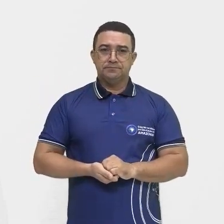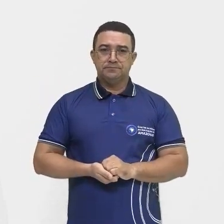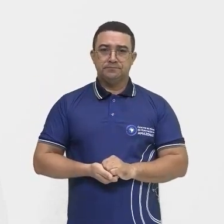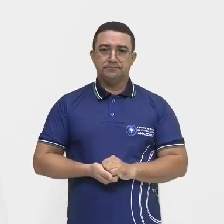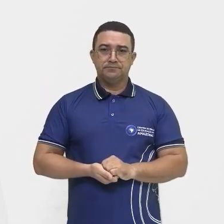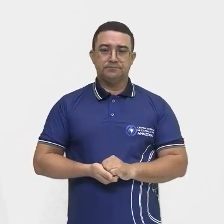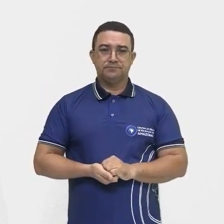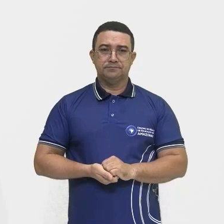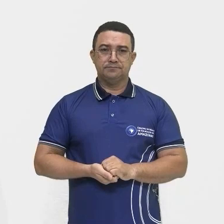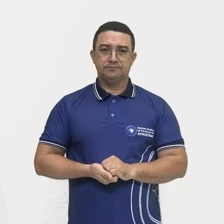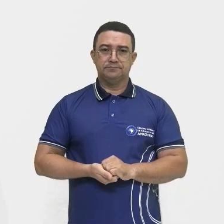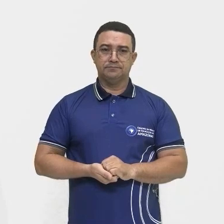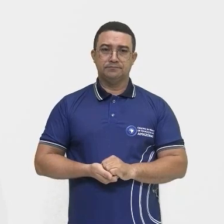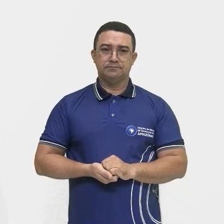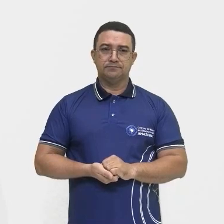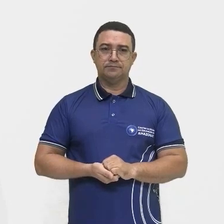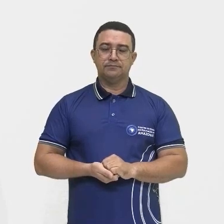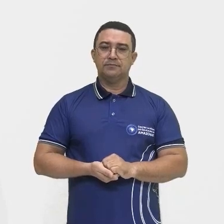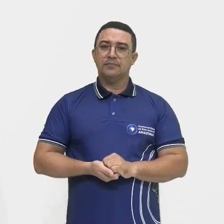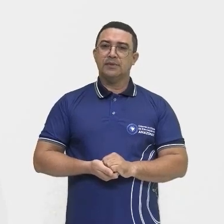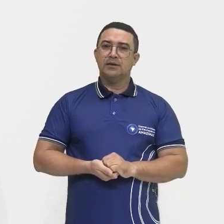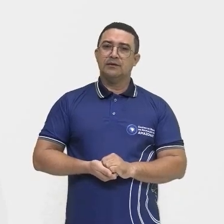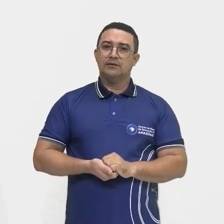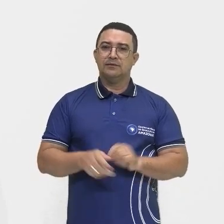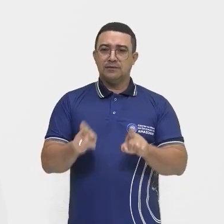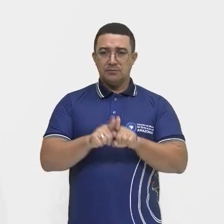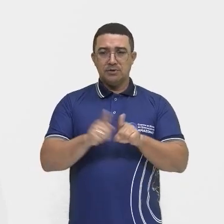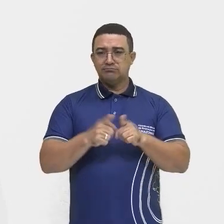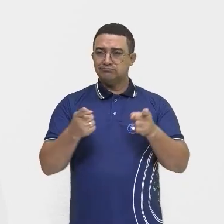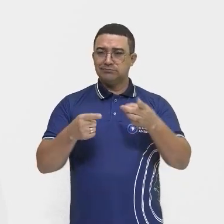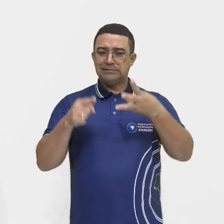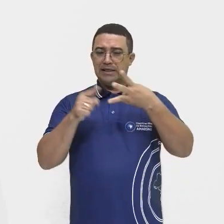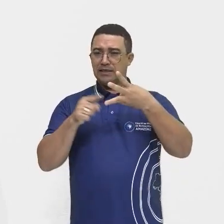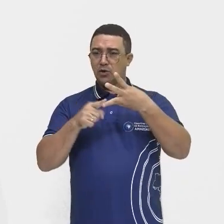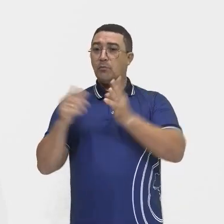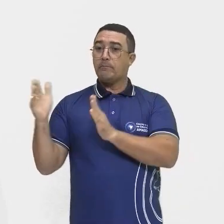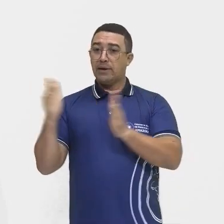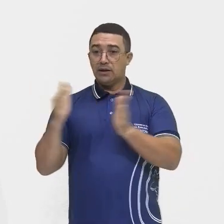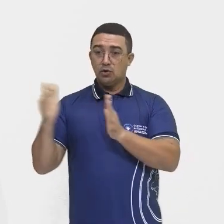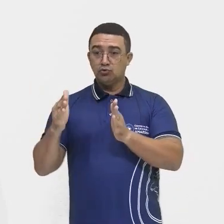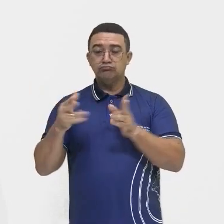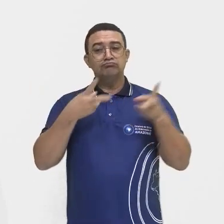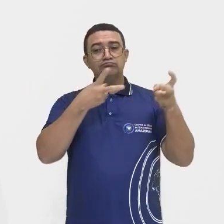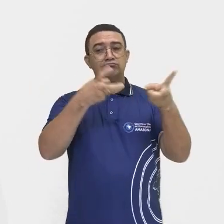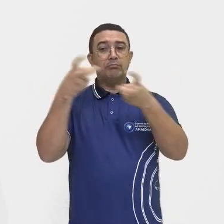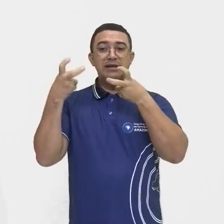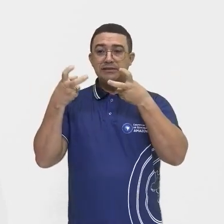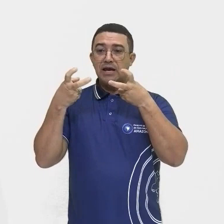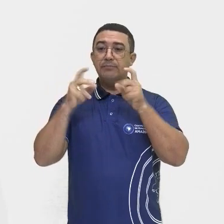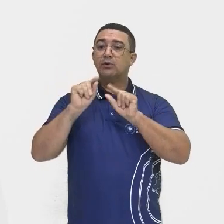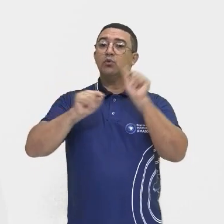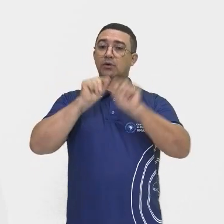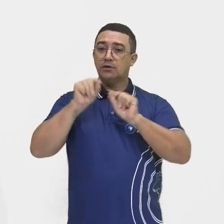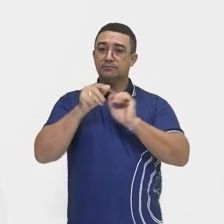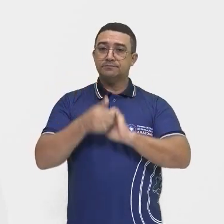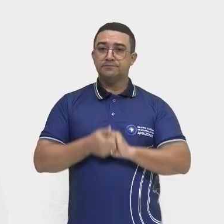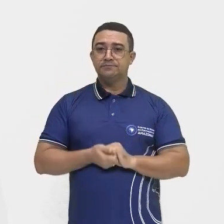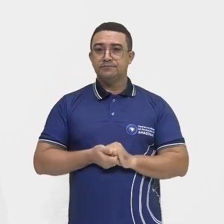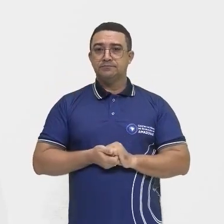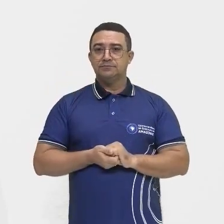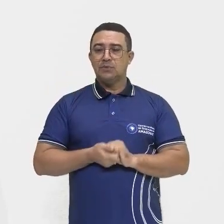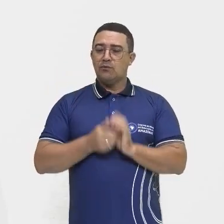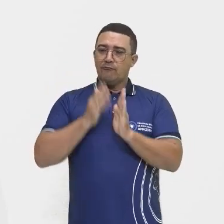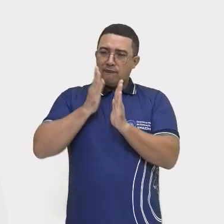E aí a gente observa ainda nesse terceiro período, a gente vai observar, essas